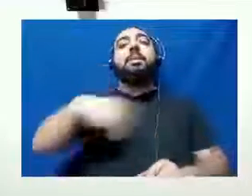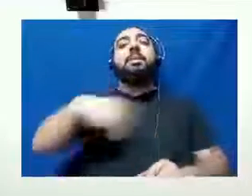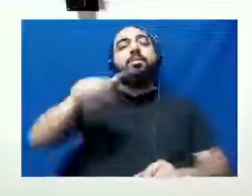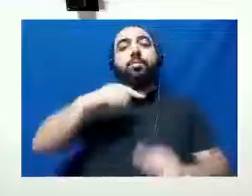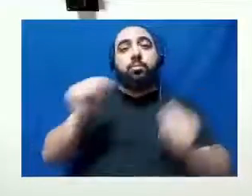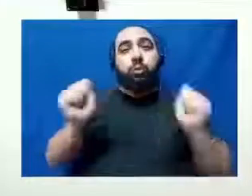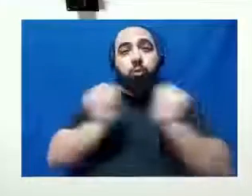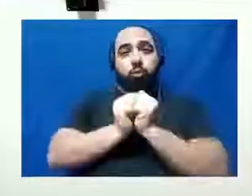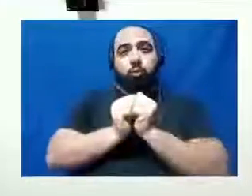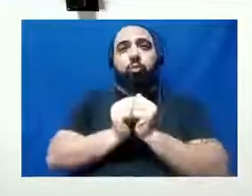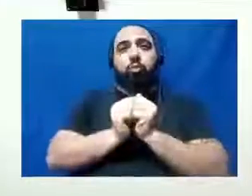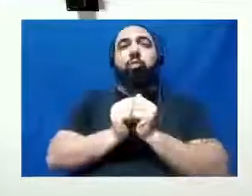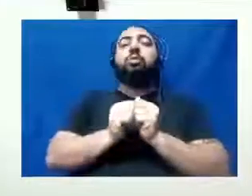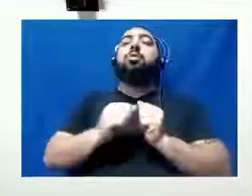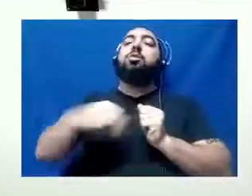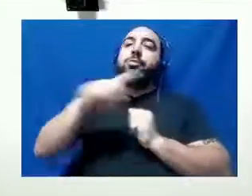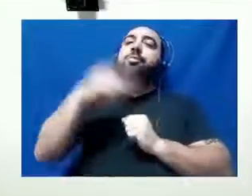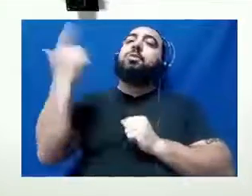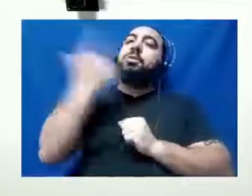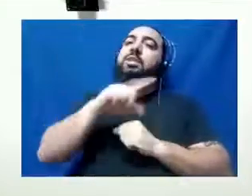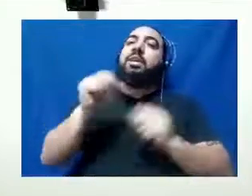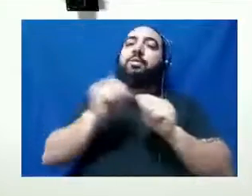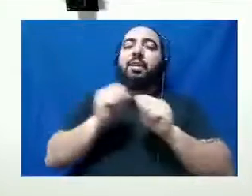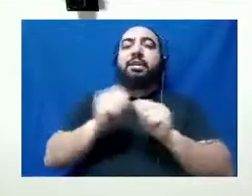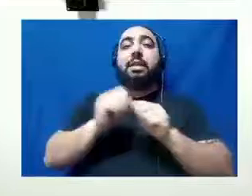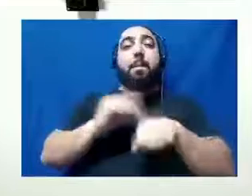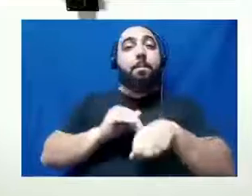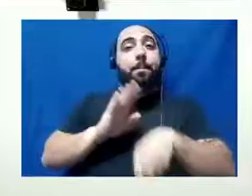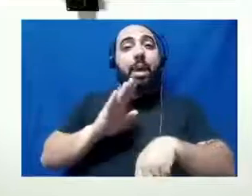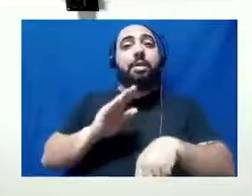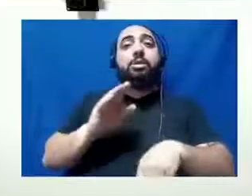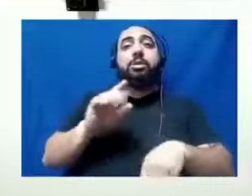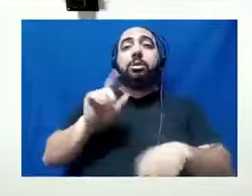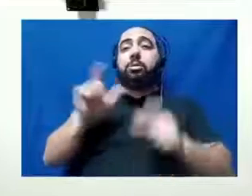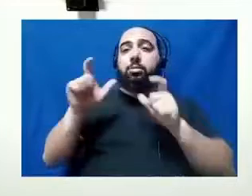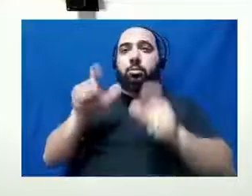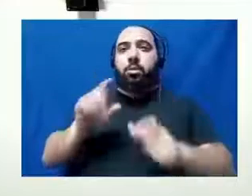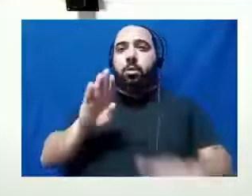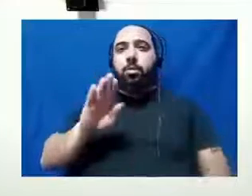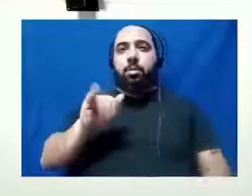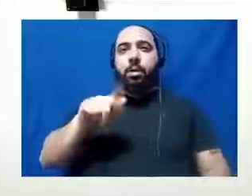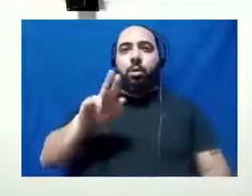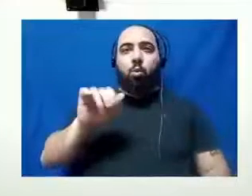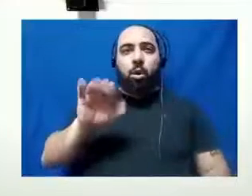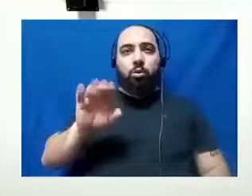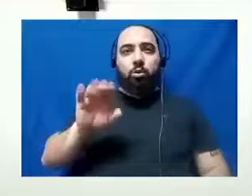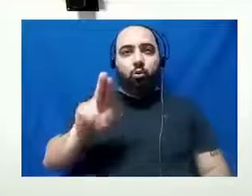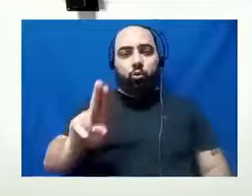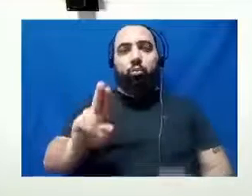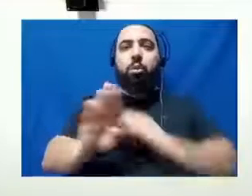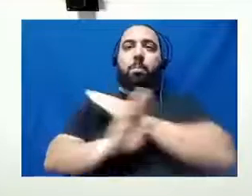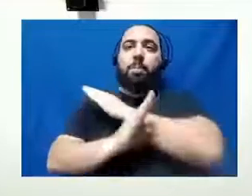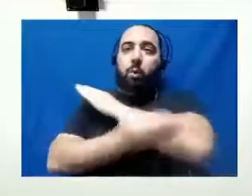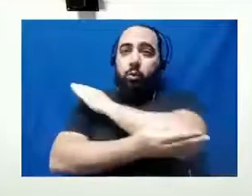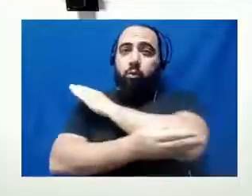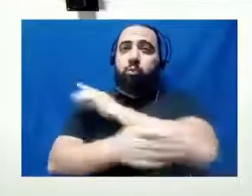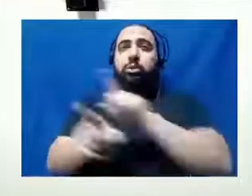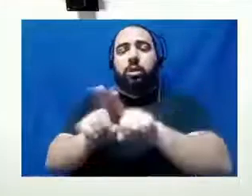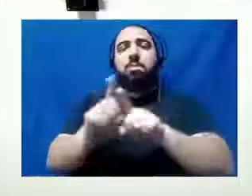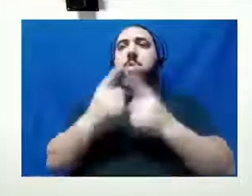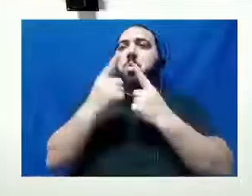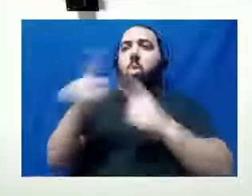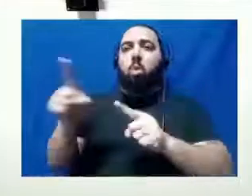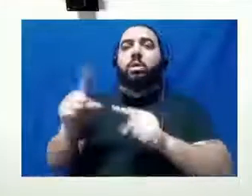fazer muito mais para o Bigu Azul e para estar combatendo toda essa criminalidade que está acontecendo. Parabéns, vereador.